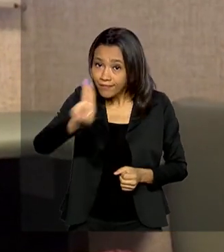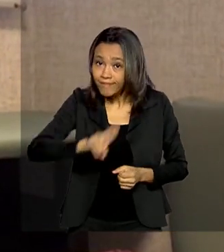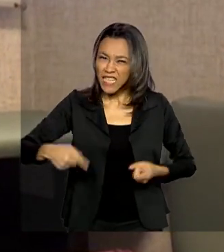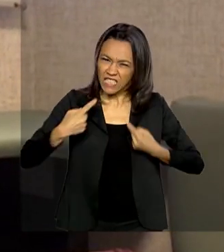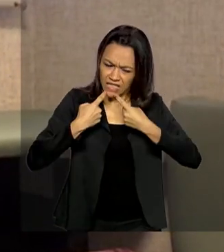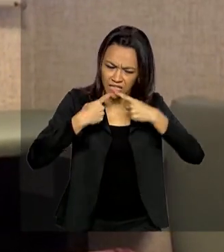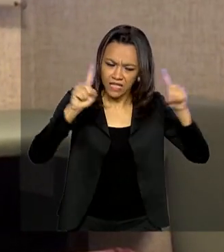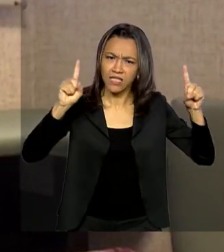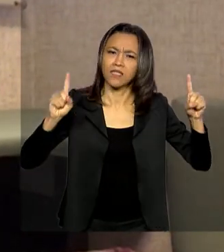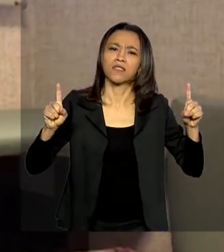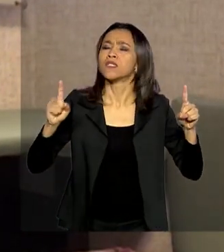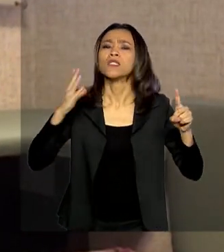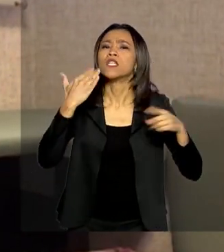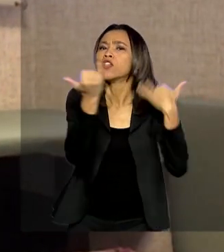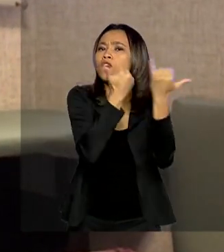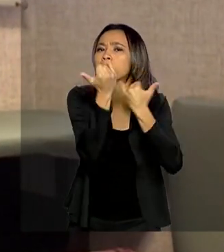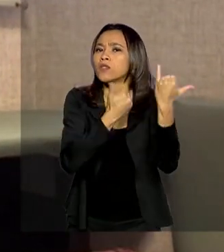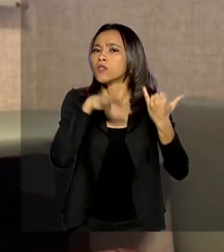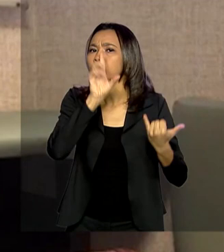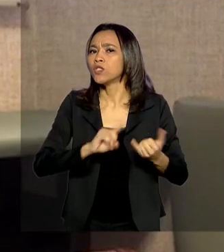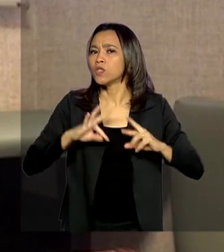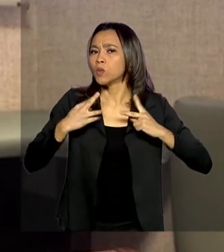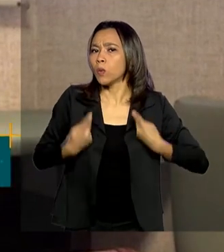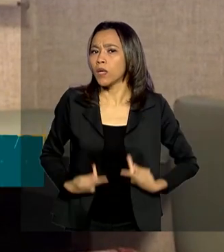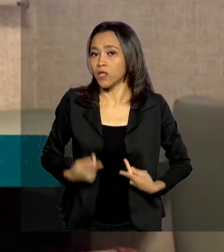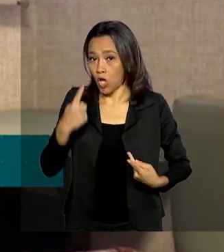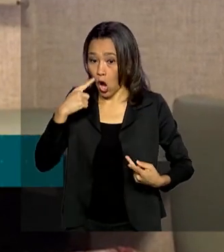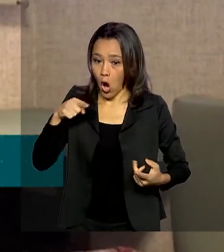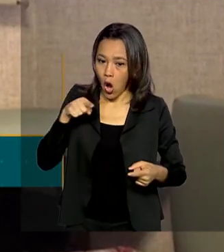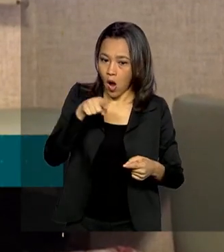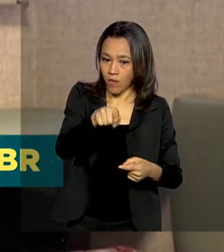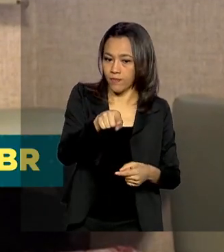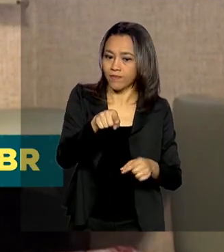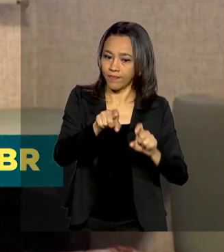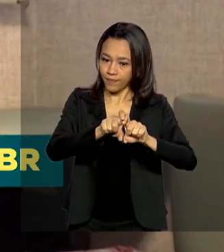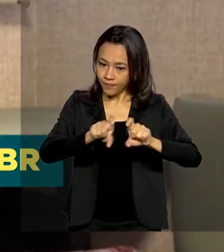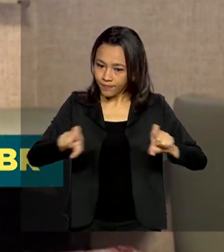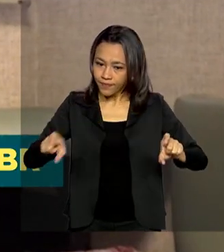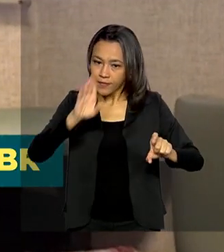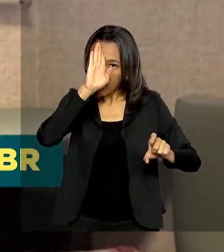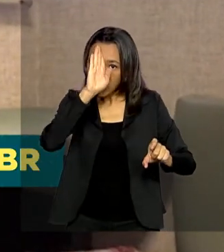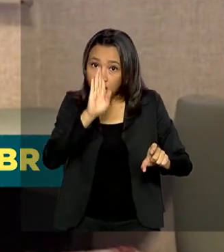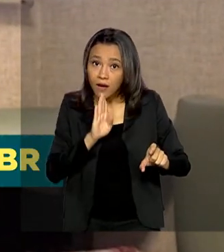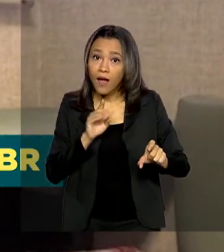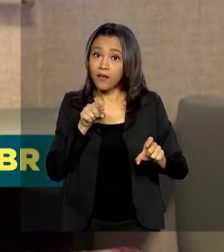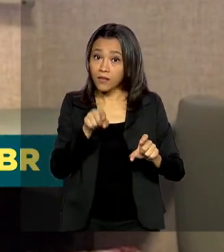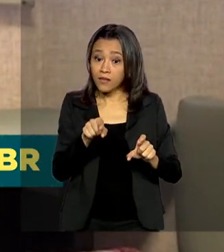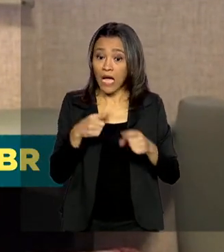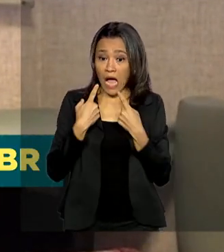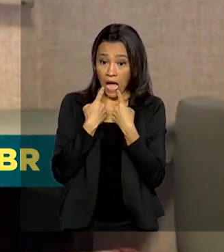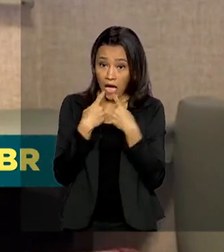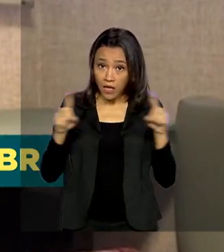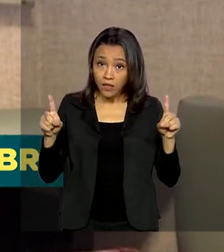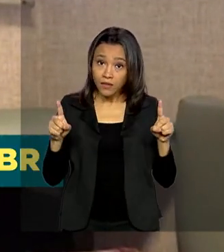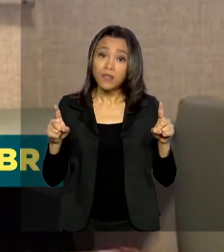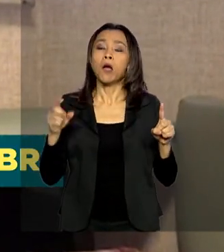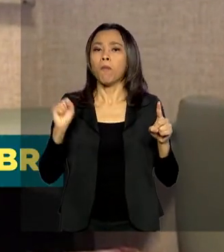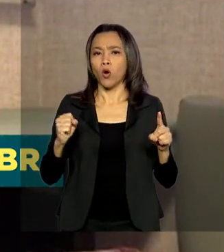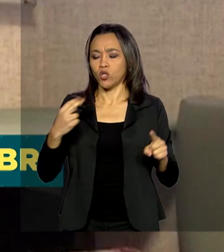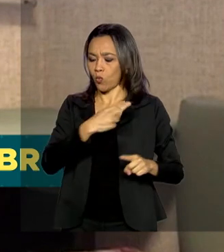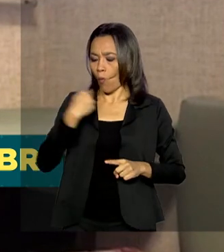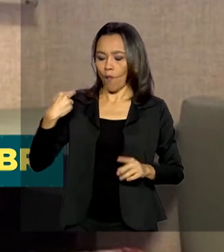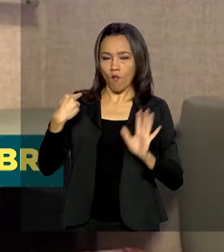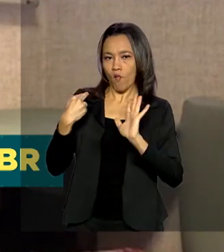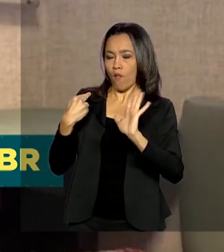informações sobre direitos humanos. É só ler a loja de aplicativos e baixar gratuitamente. A denúncia pode ser feita de forma anônima